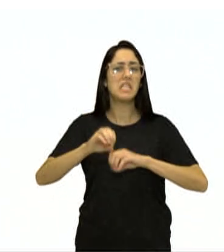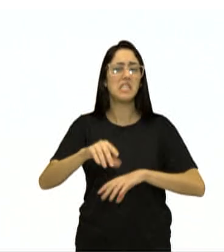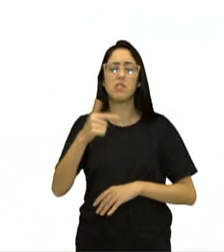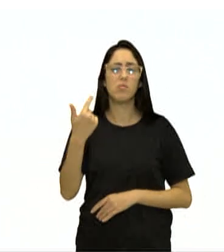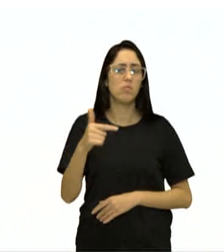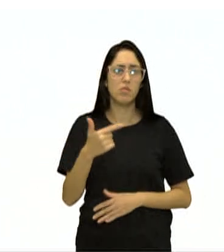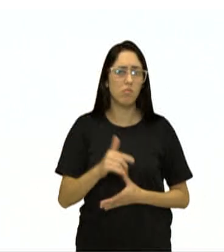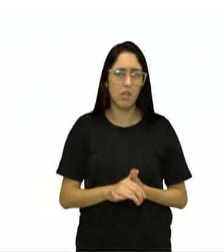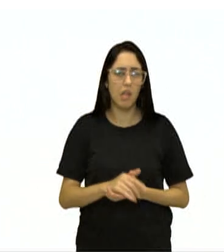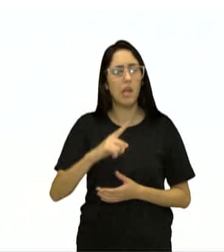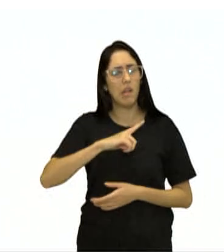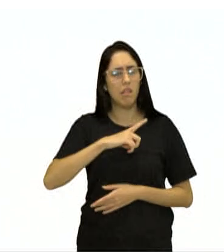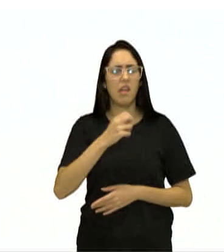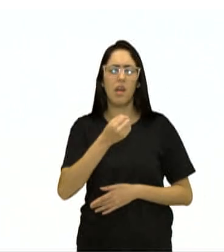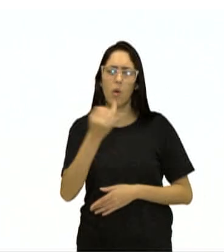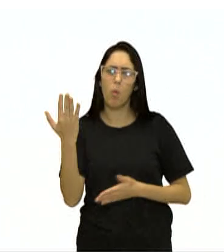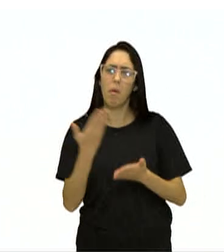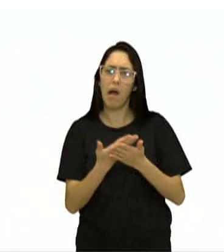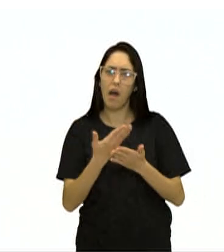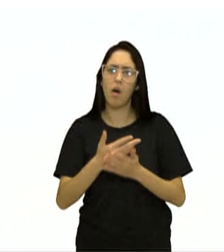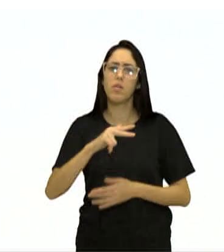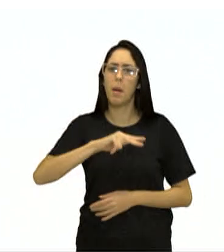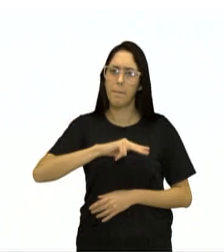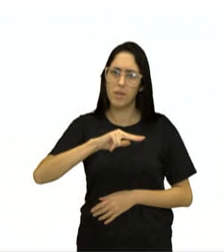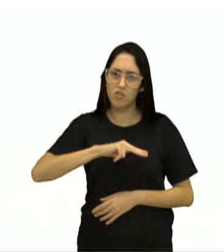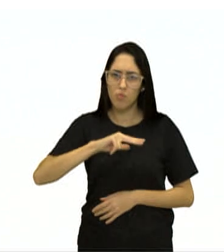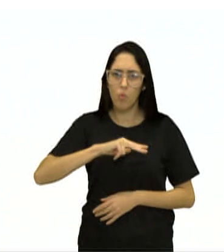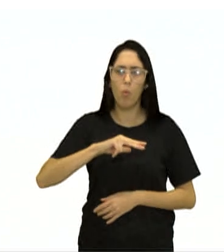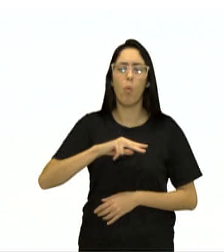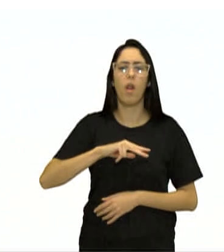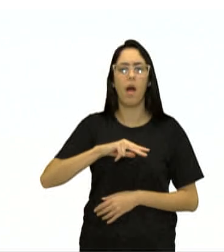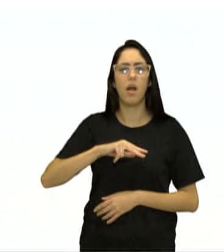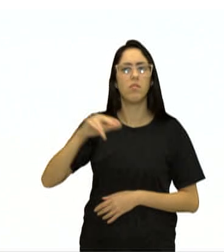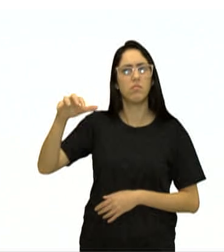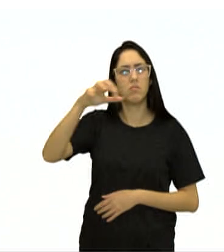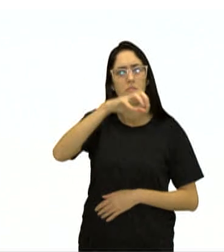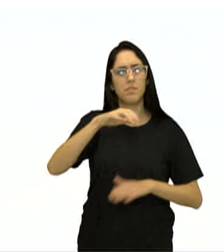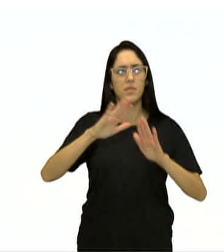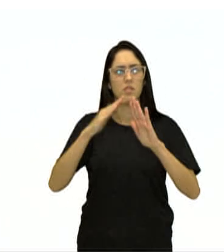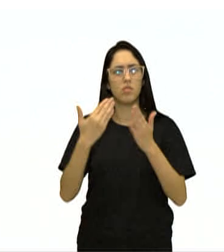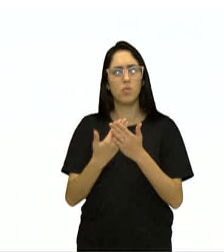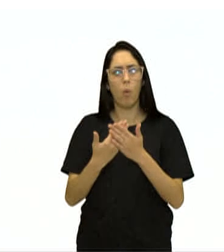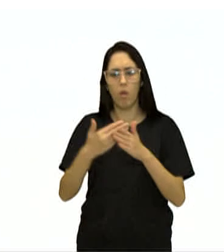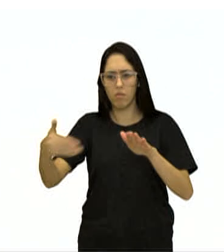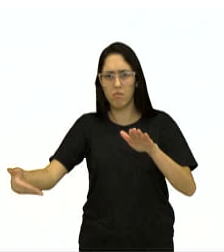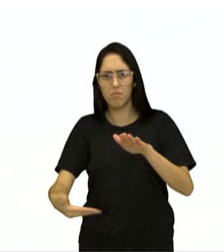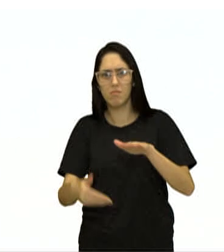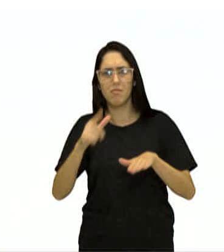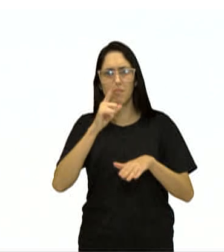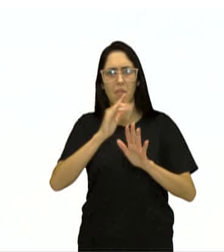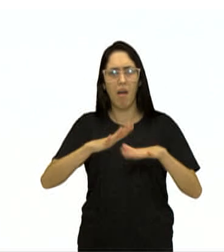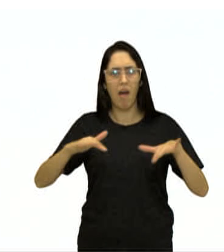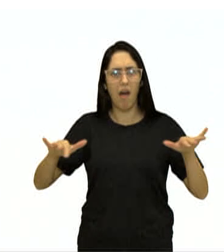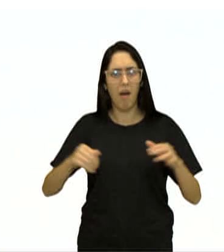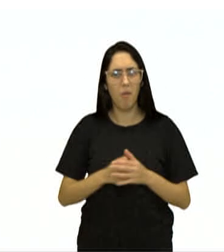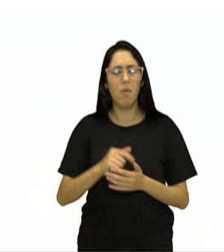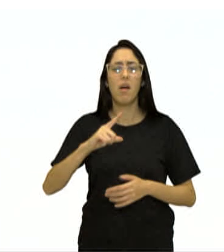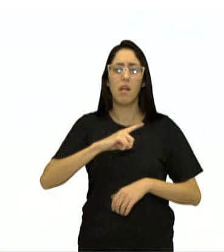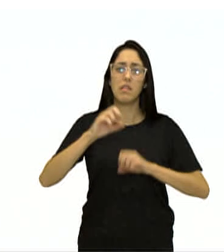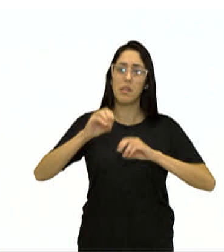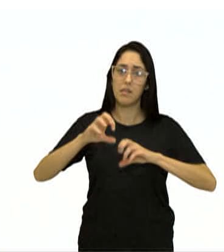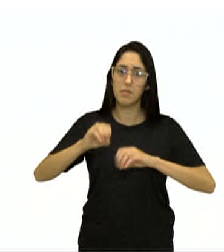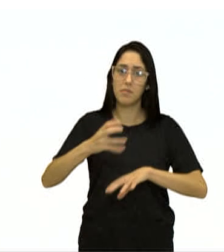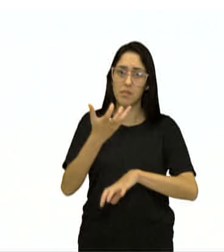exceto algumas aulas particulares, em escolas subaquáticas. Ensinam-se matérias pouco